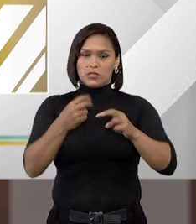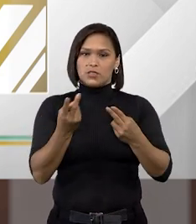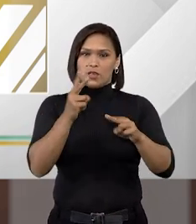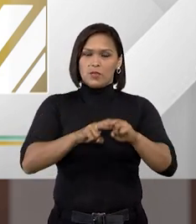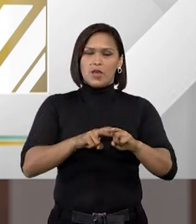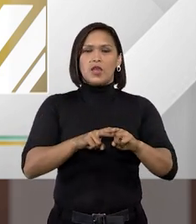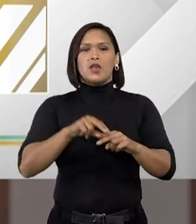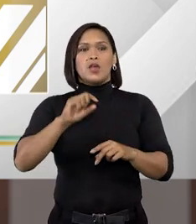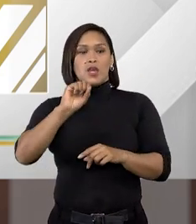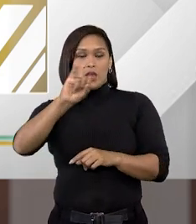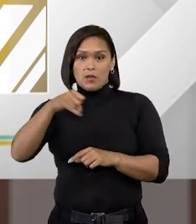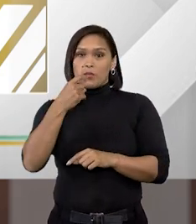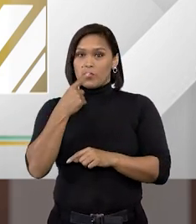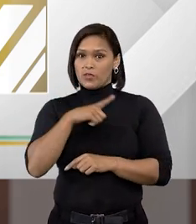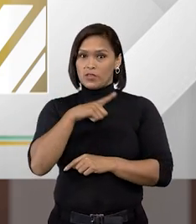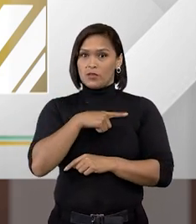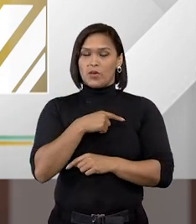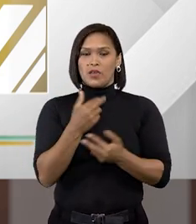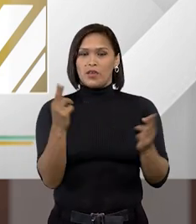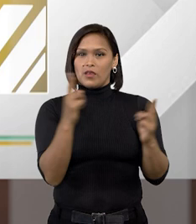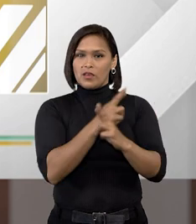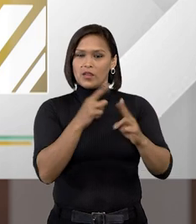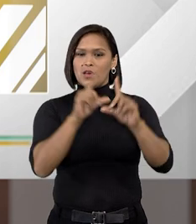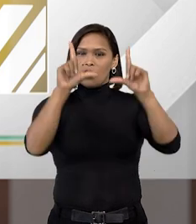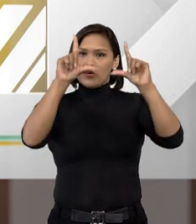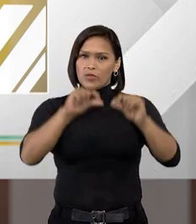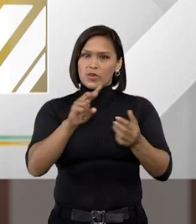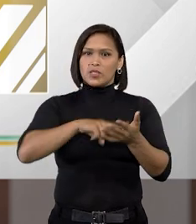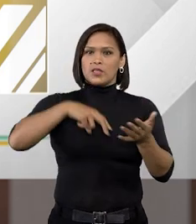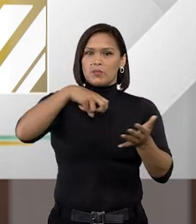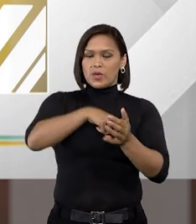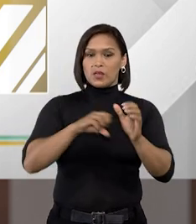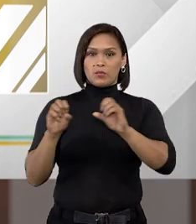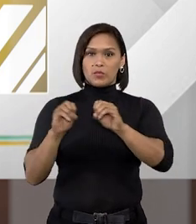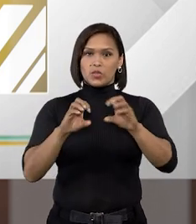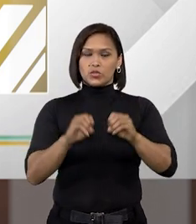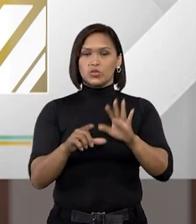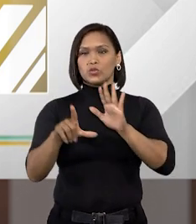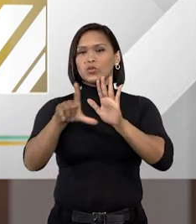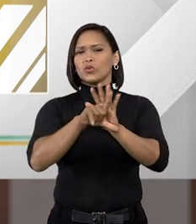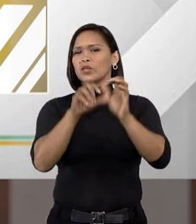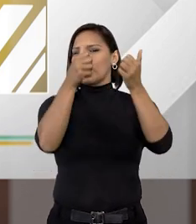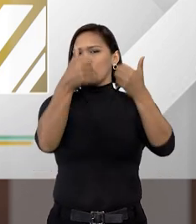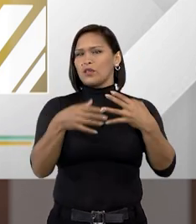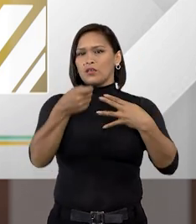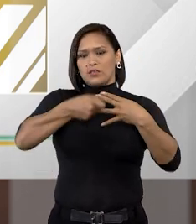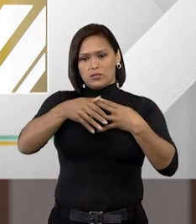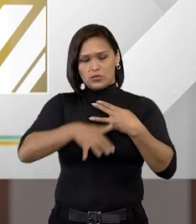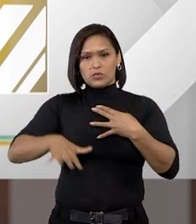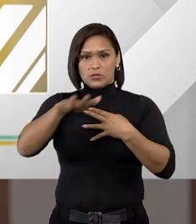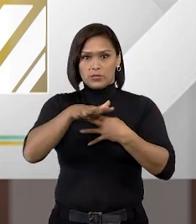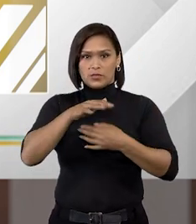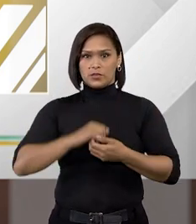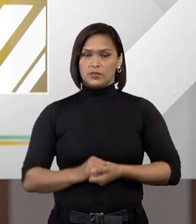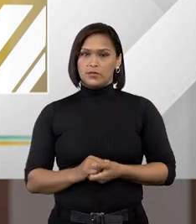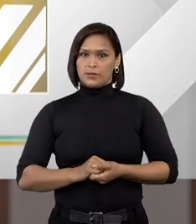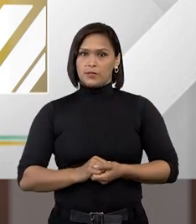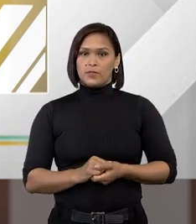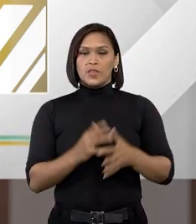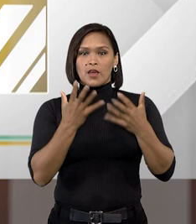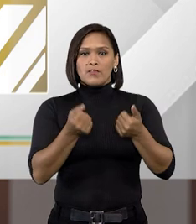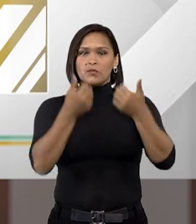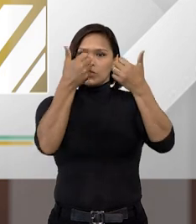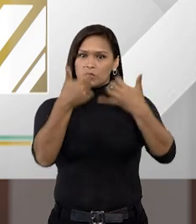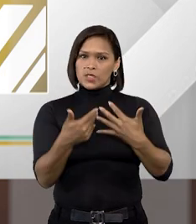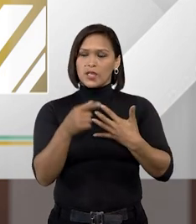aproveitando queria que falasse também em relação a redução da pena pelo estudo o que que diz a lei e a jurisprudência? Bom, vamos